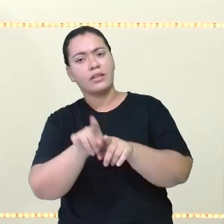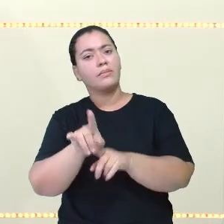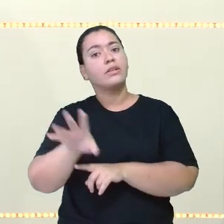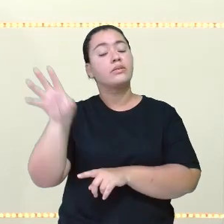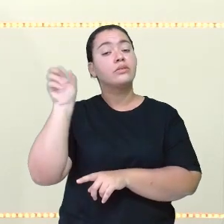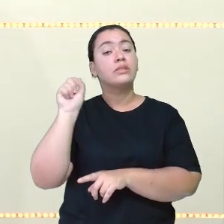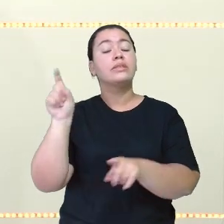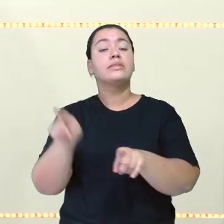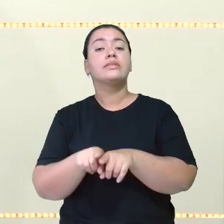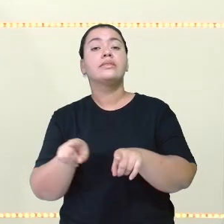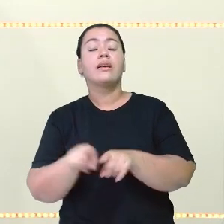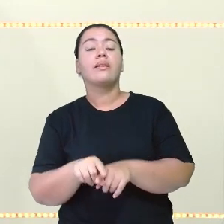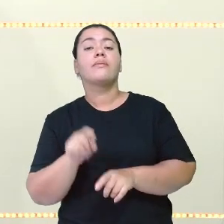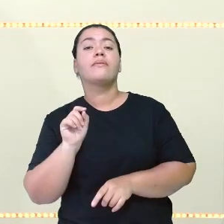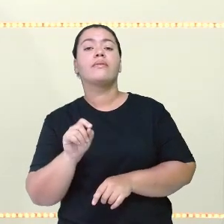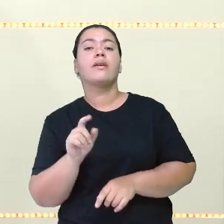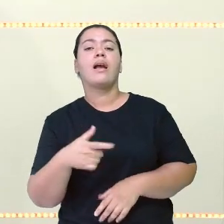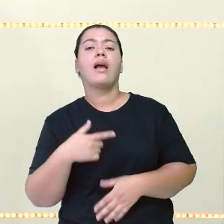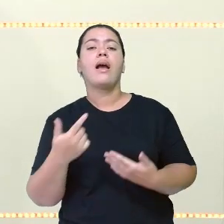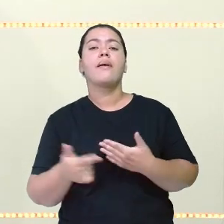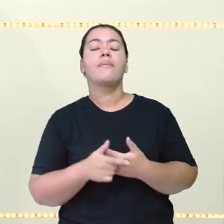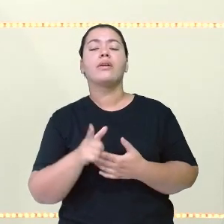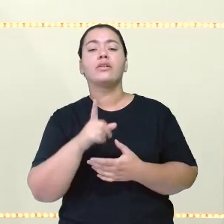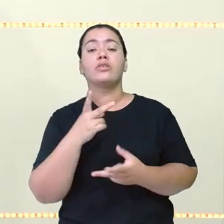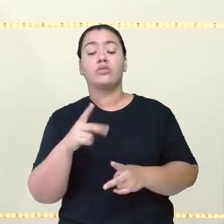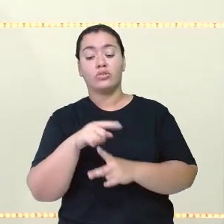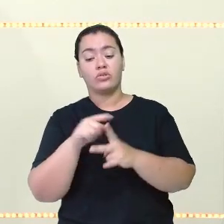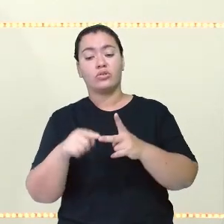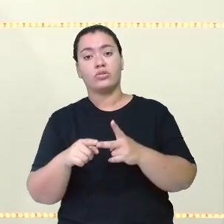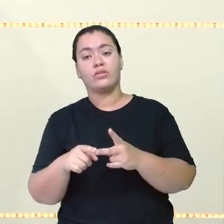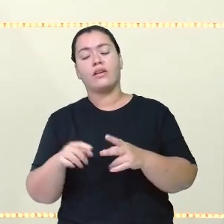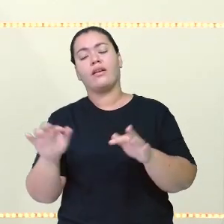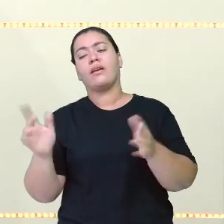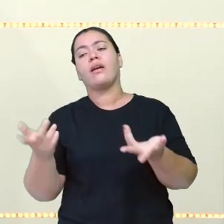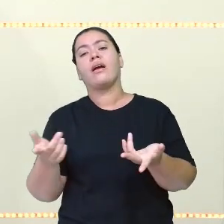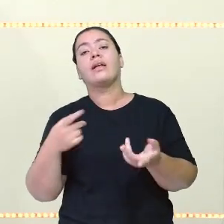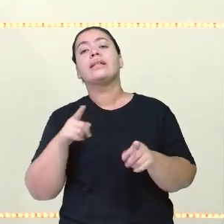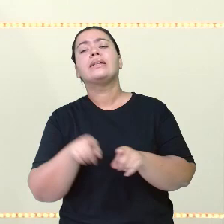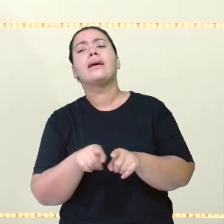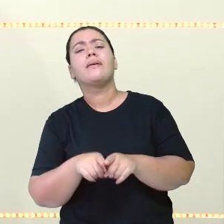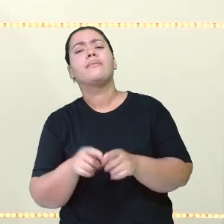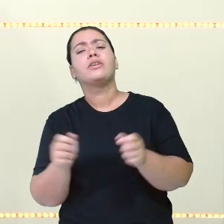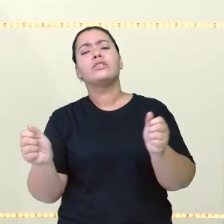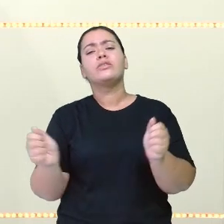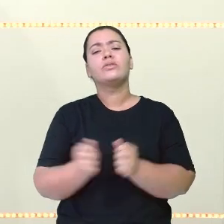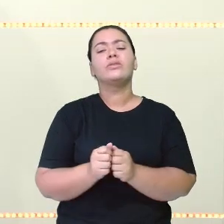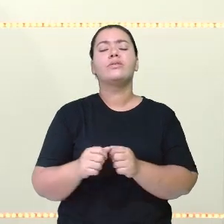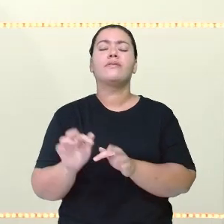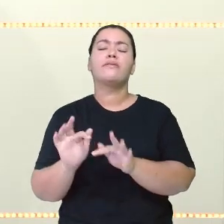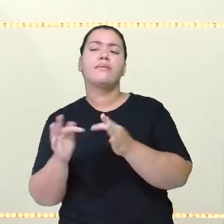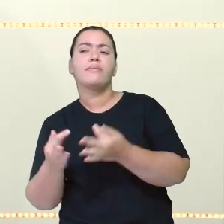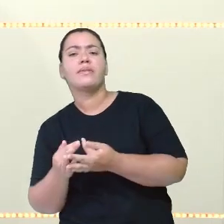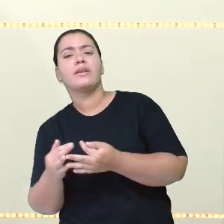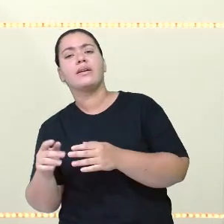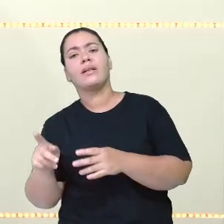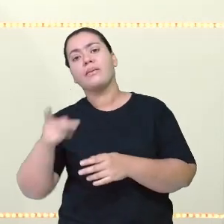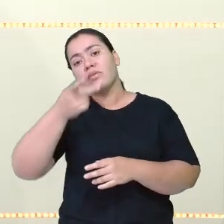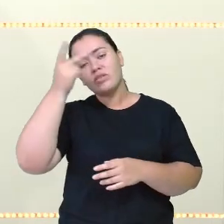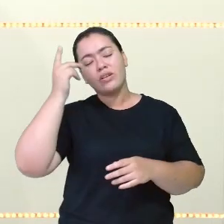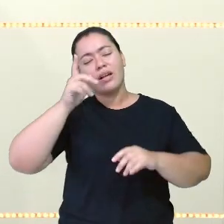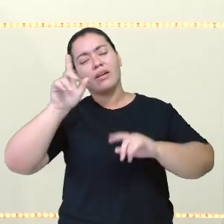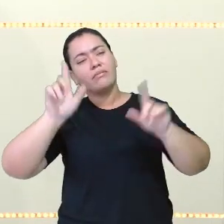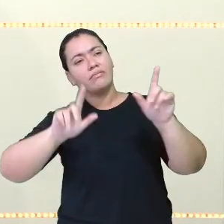ele também faz aí esse papel de juntar a família, as pessoas para assistirem e